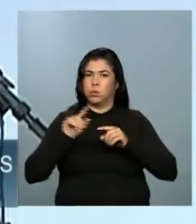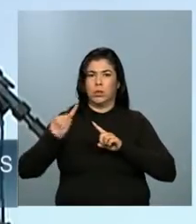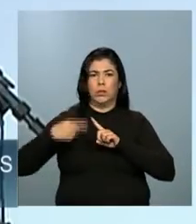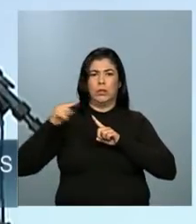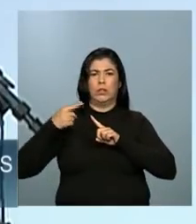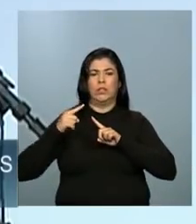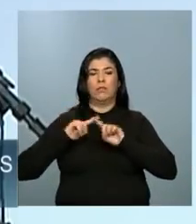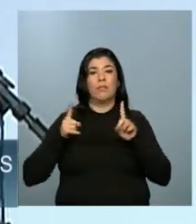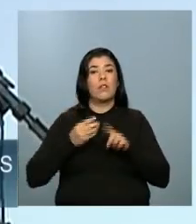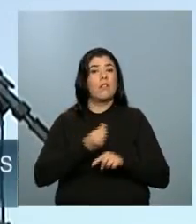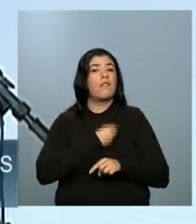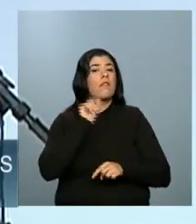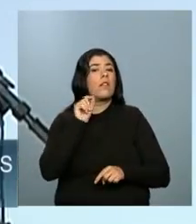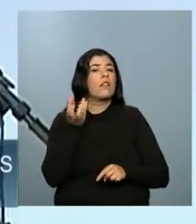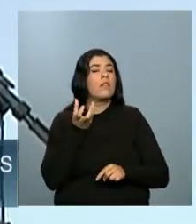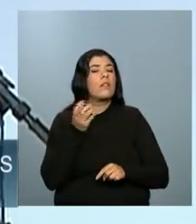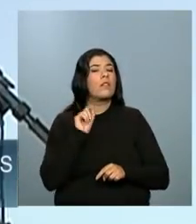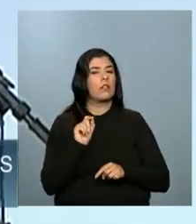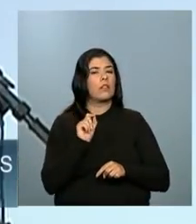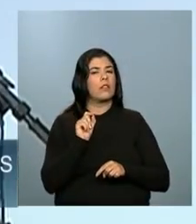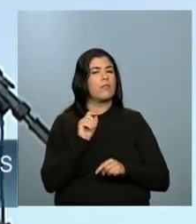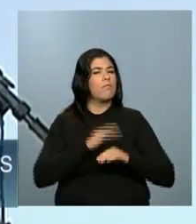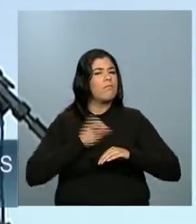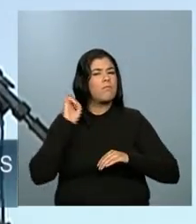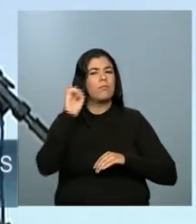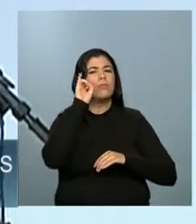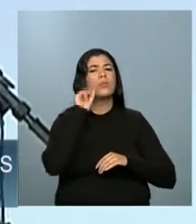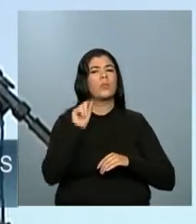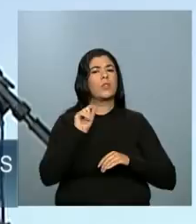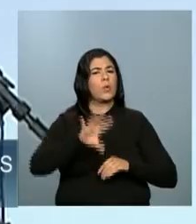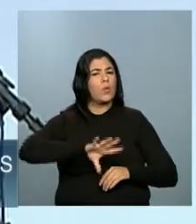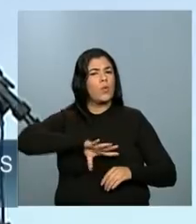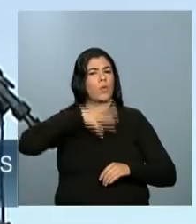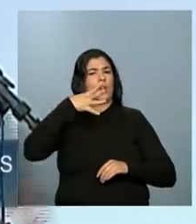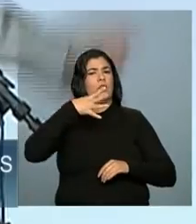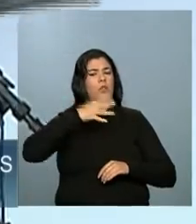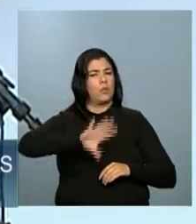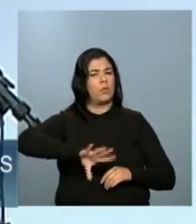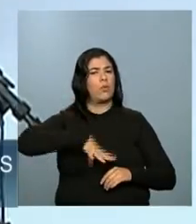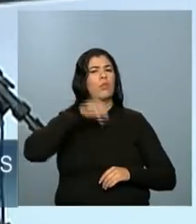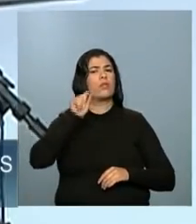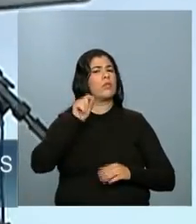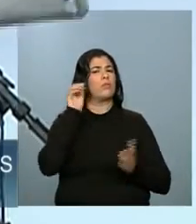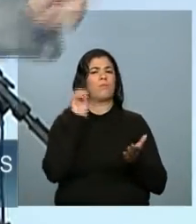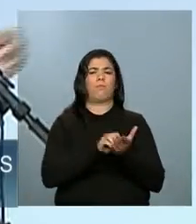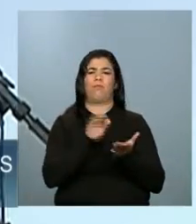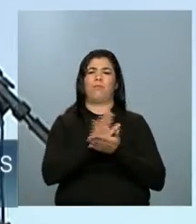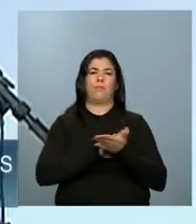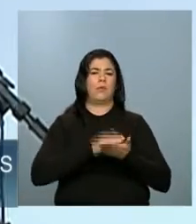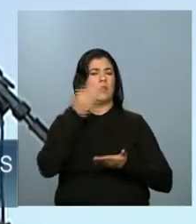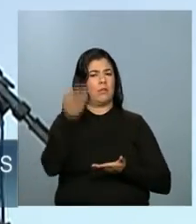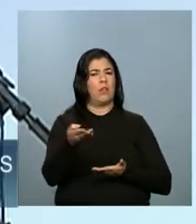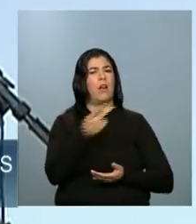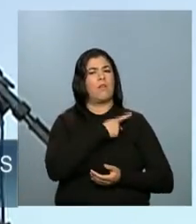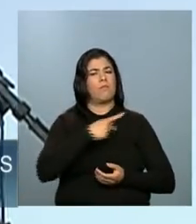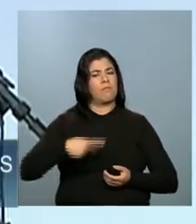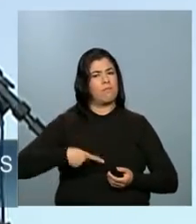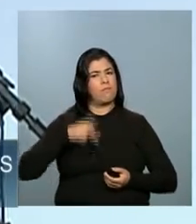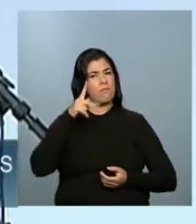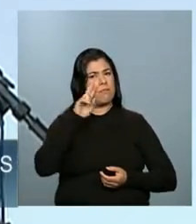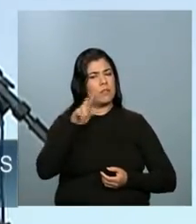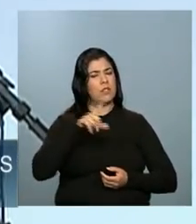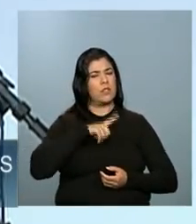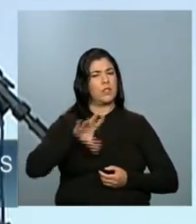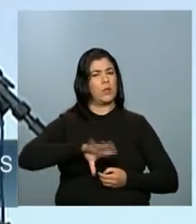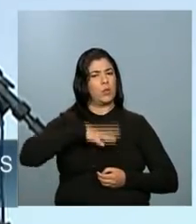Mas o que ela requer da gente, acima de tudo, é coragem. Coragem que não falta à Presidenta da República para